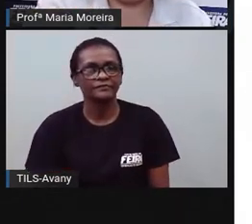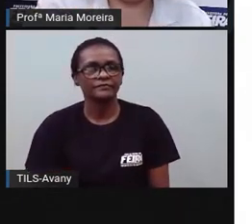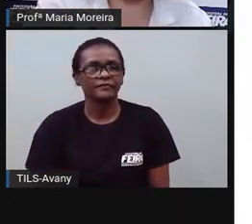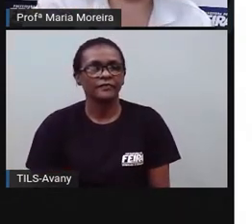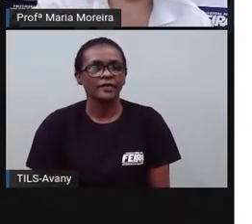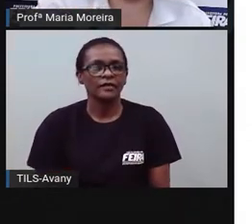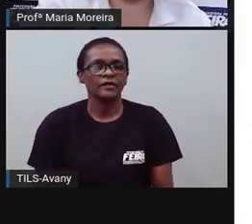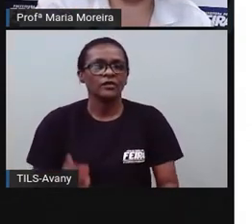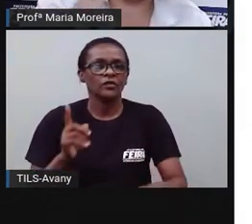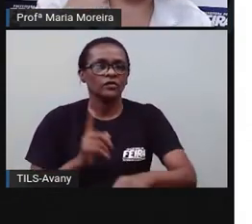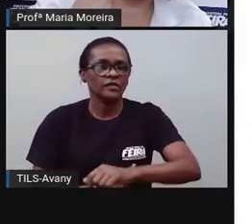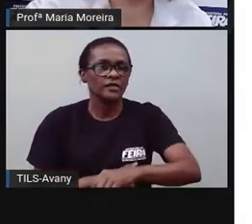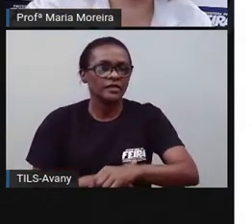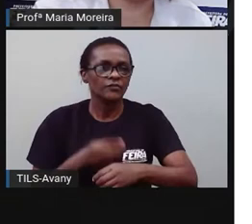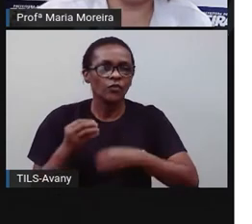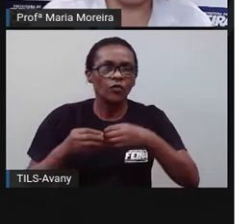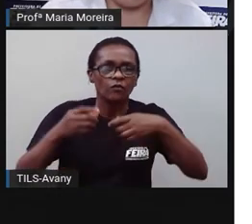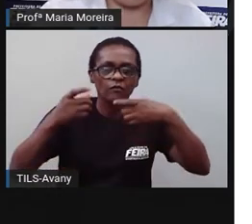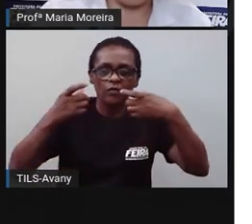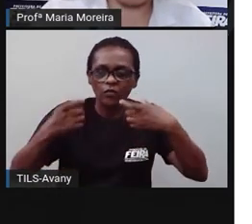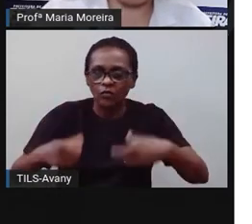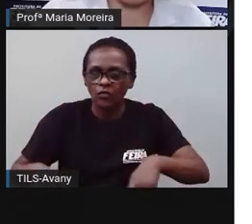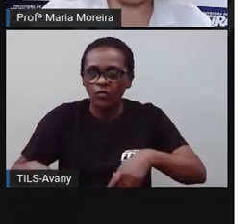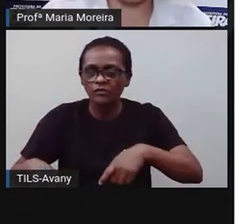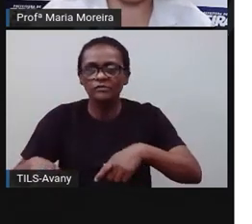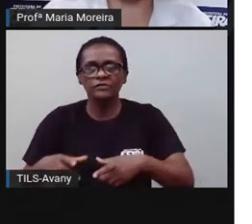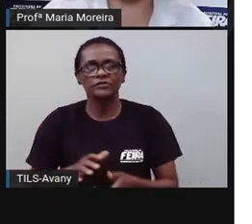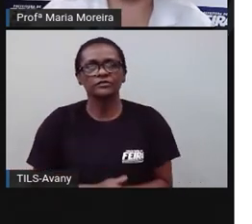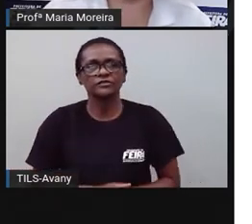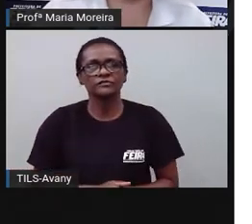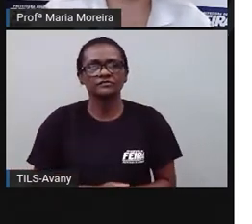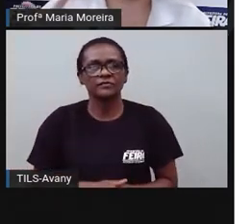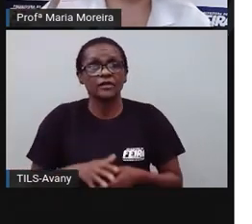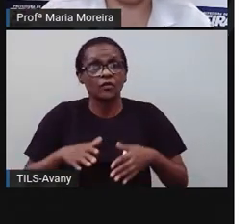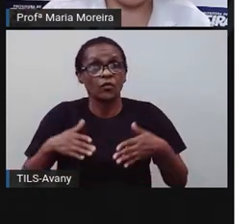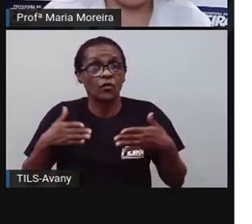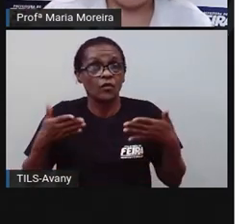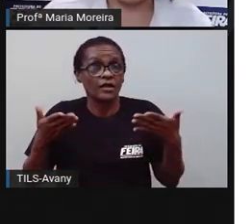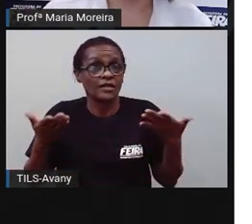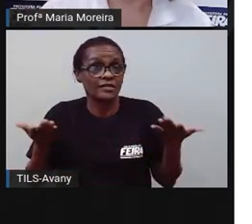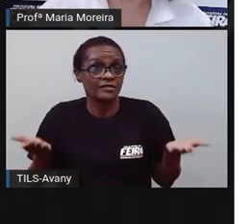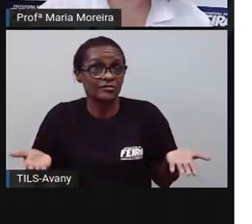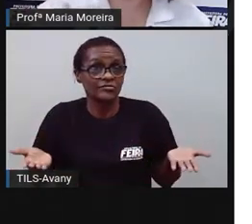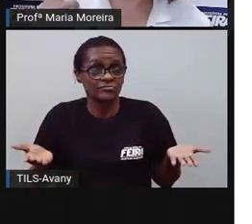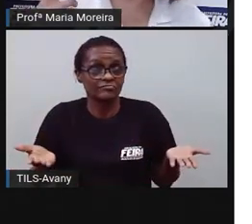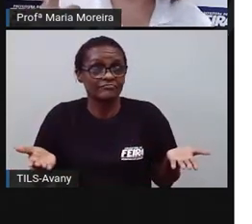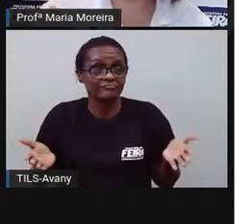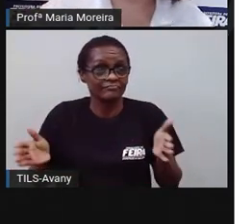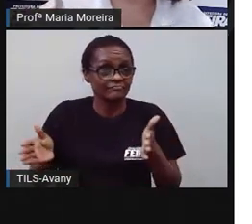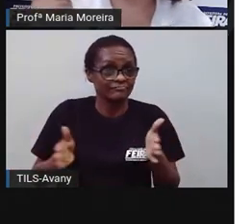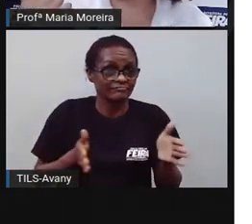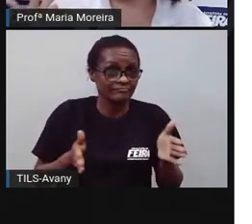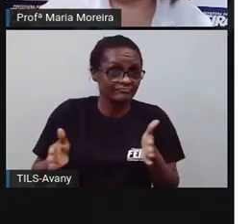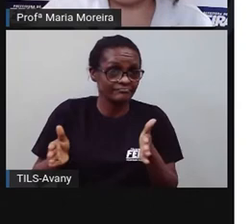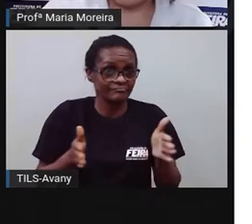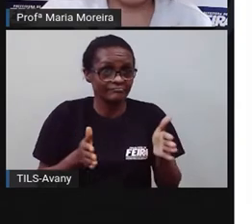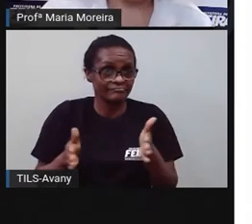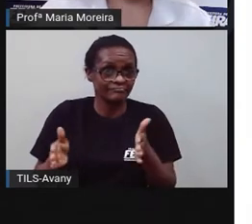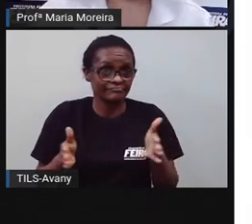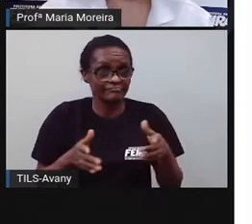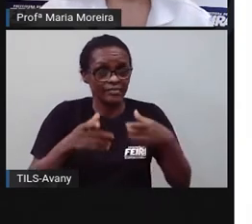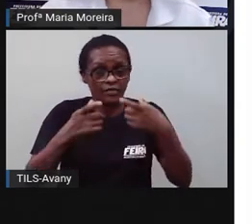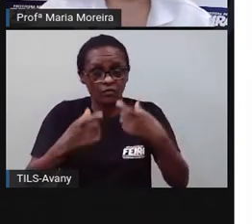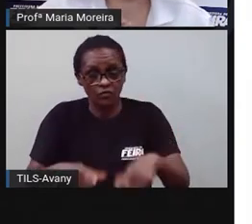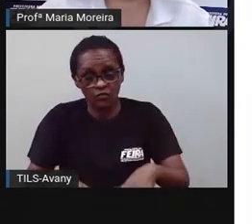tempo, eu tenho que dizer quando aquela coisa aconteceu, o espaço, eu tenho que dizer o quê? Onde